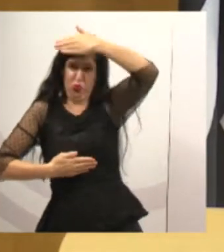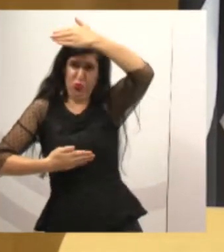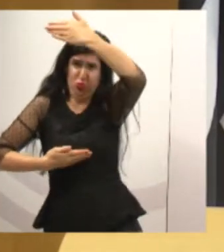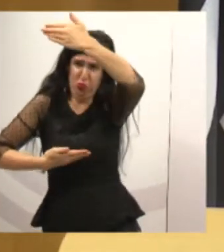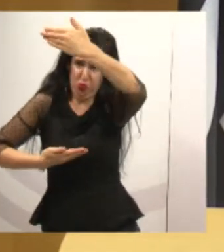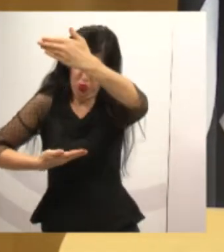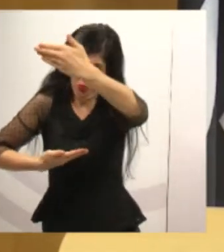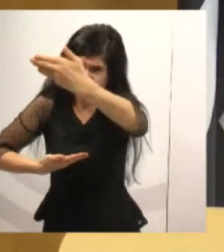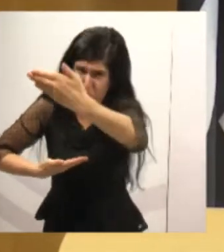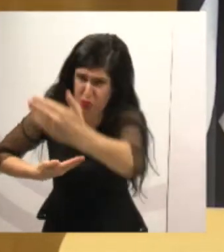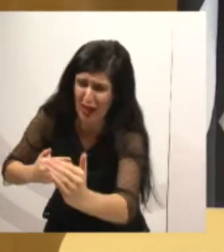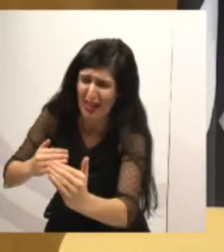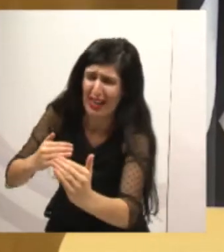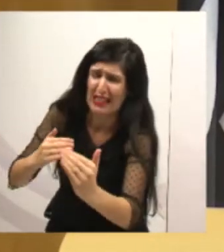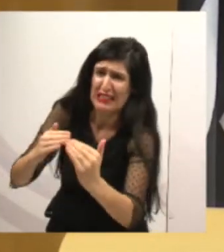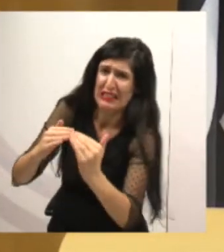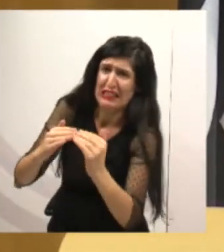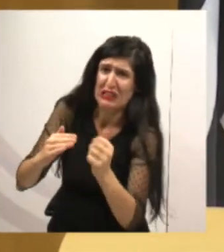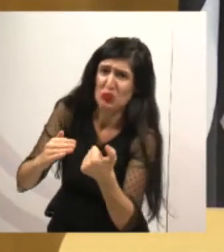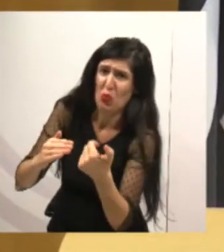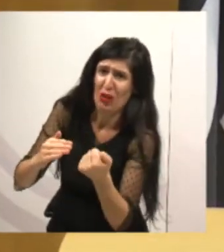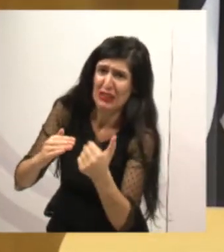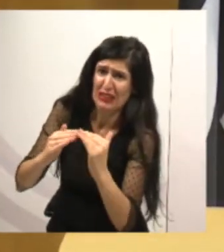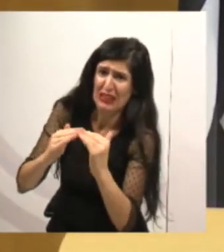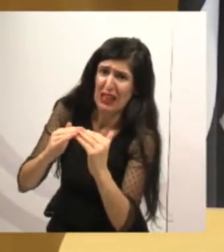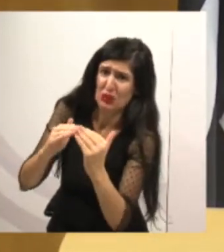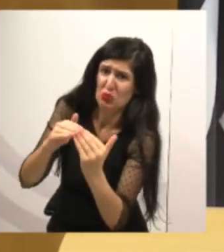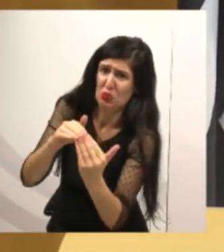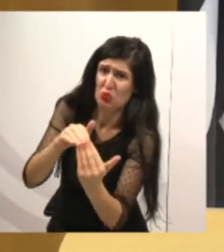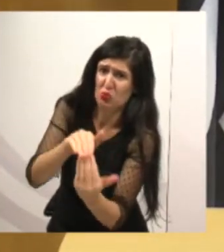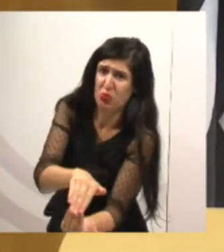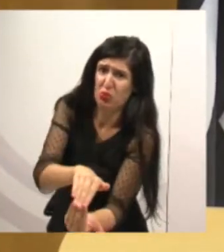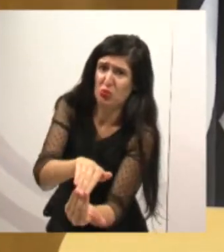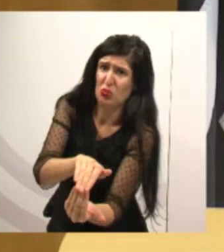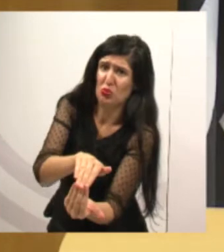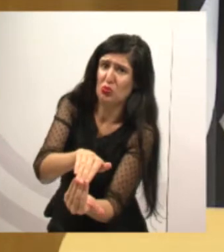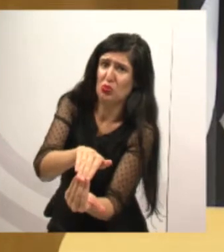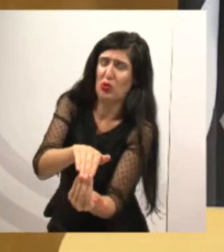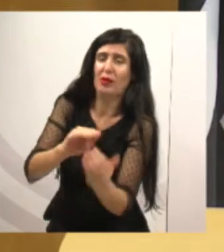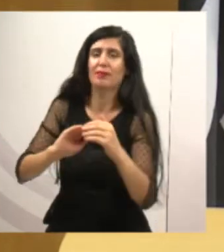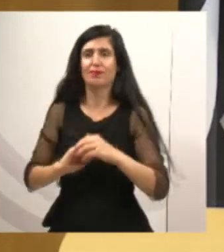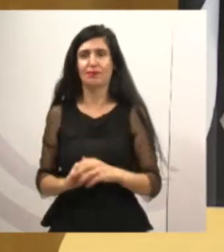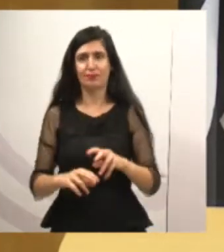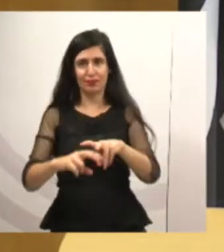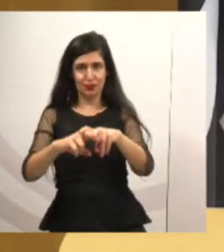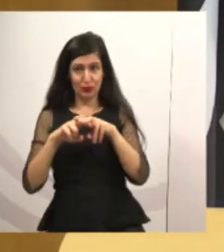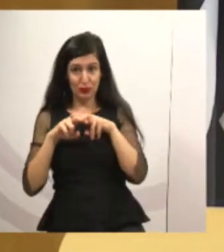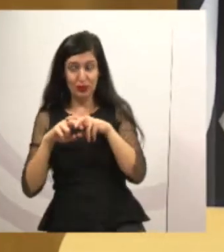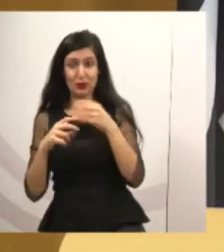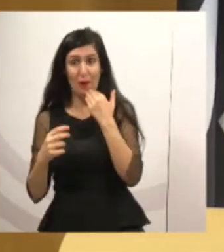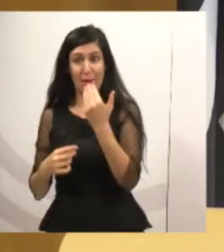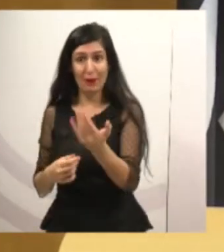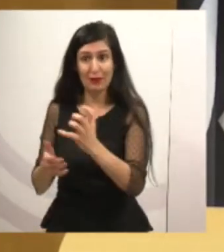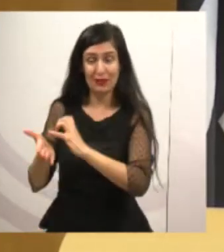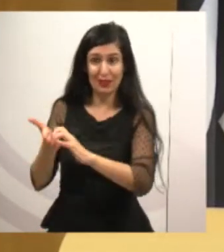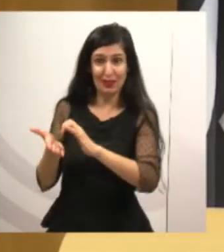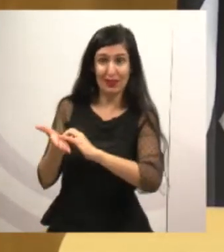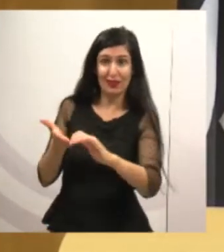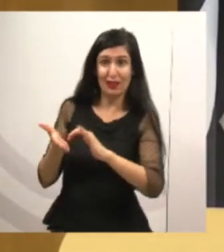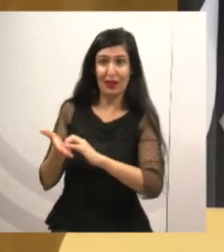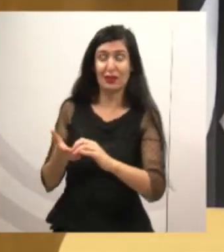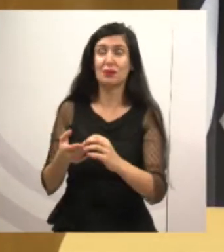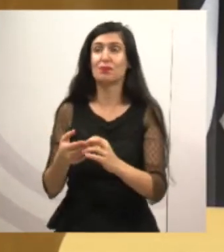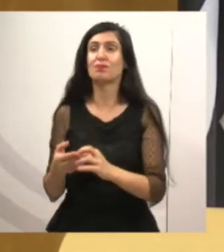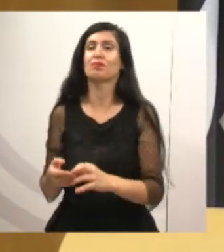a destruição dos seus acessos. Por isso pedimos à Secretaria de Infraestrutura que dê uma atenção especial